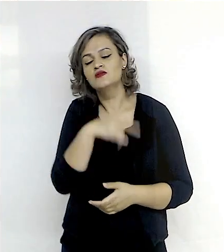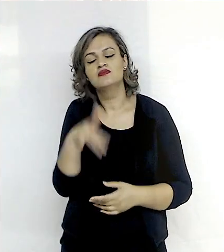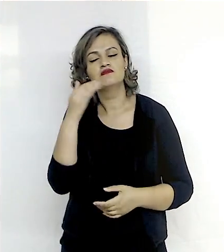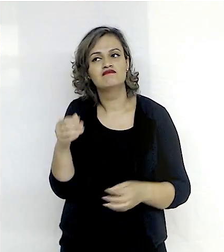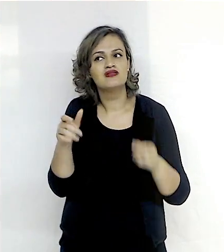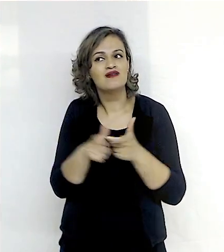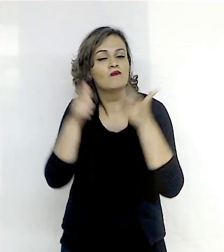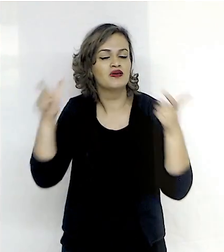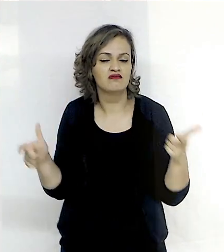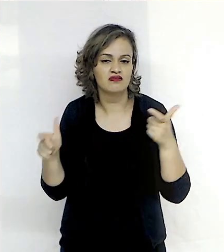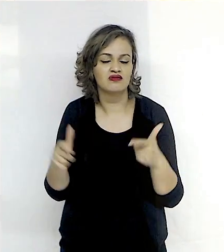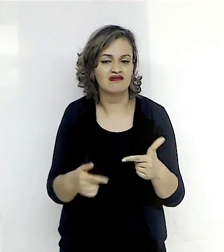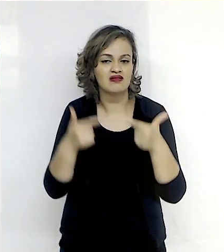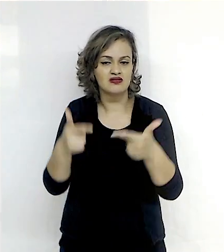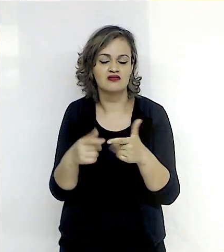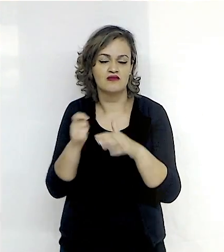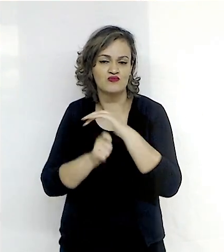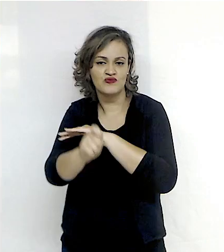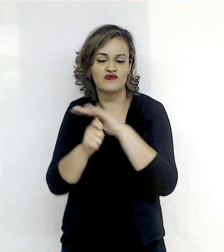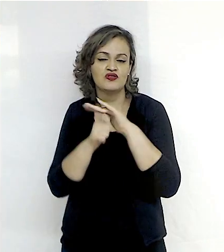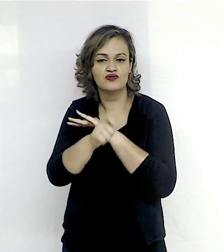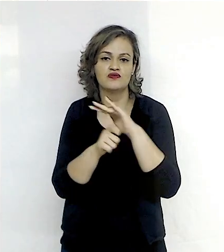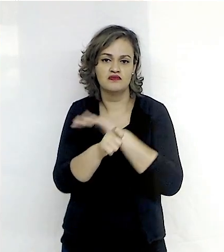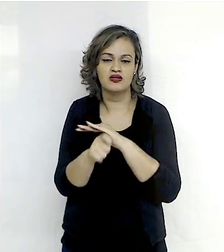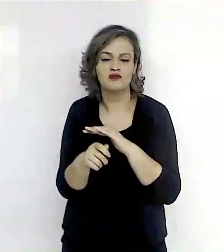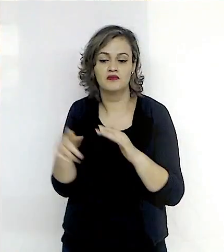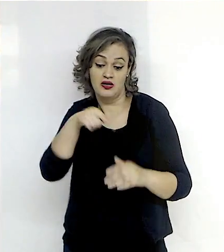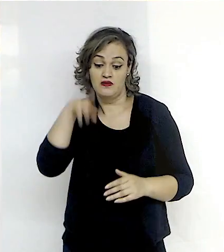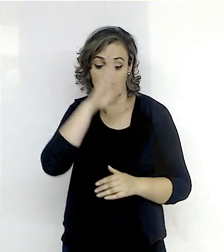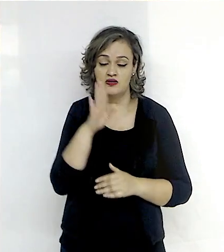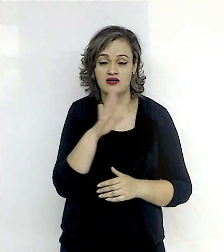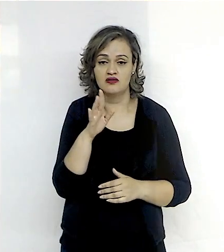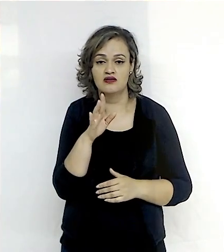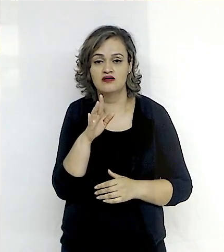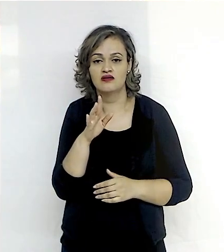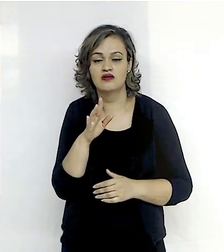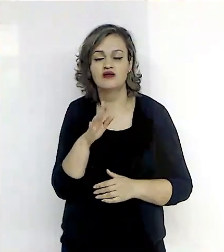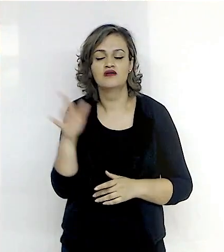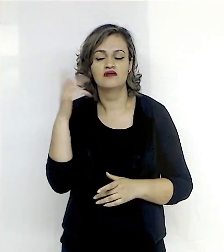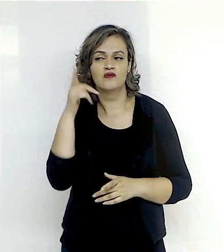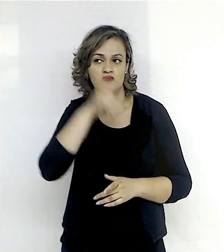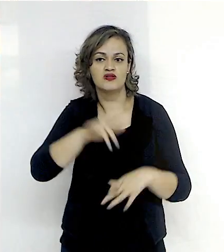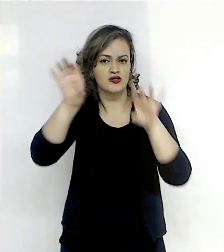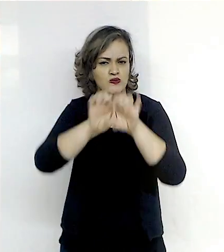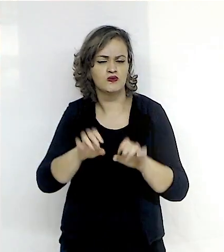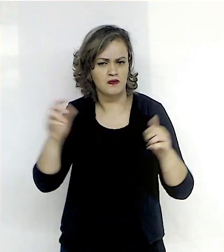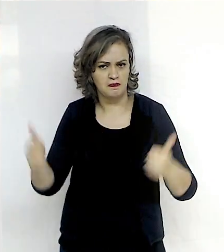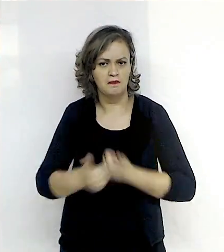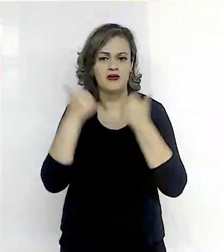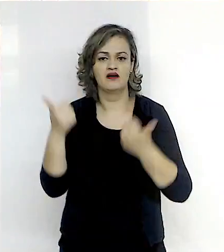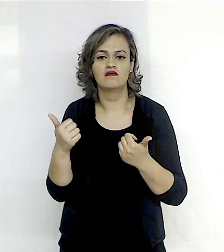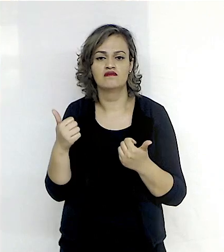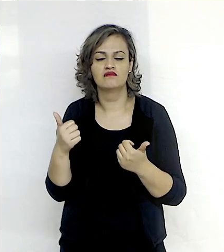condições de atração de investimentos para que o Brasil também tenha a sua infraestrutura aprimorada. São diferentes